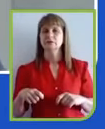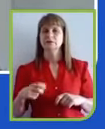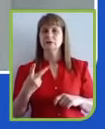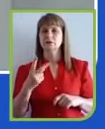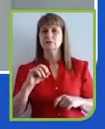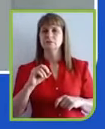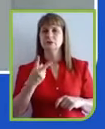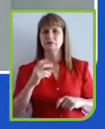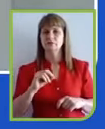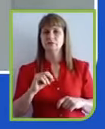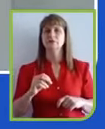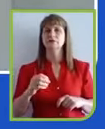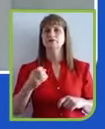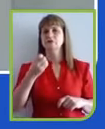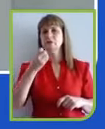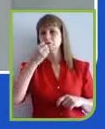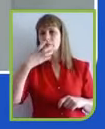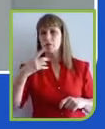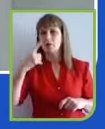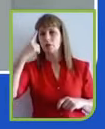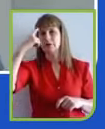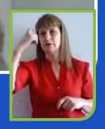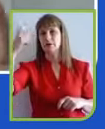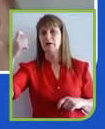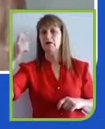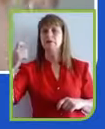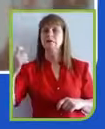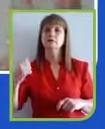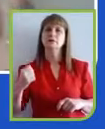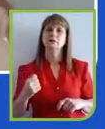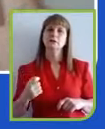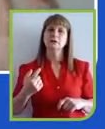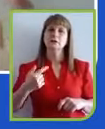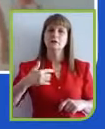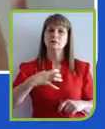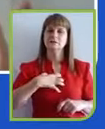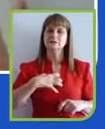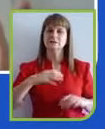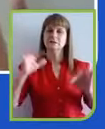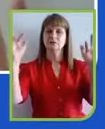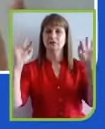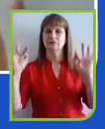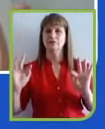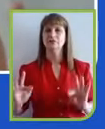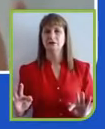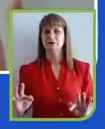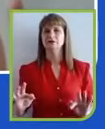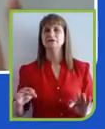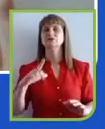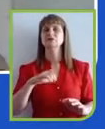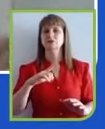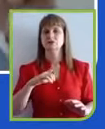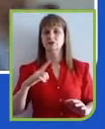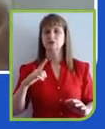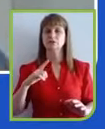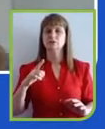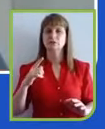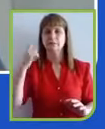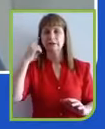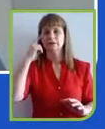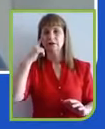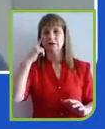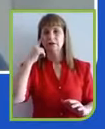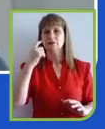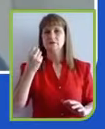passo e digo que estamos muito felizes. Já no ano passado já tínhamos alcançado 72% dessas metas. Neste